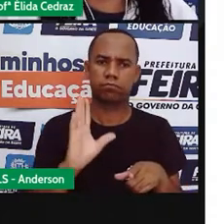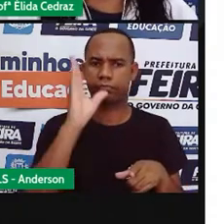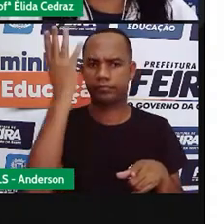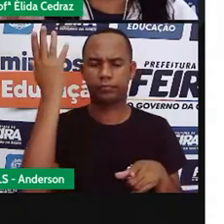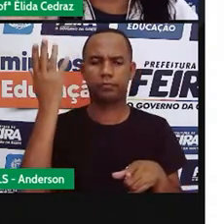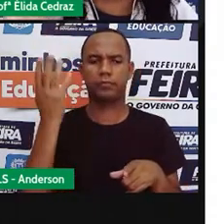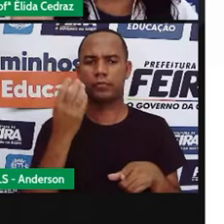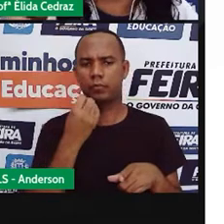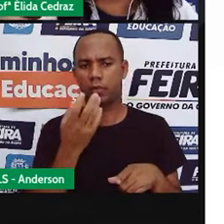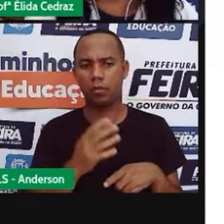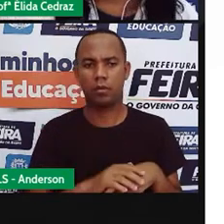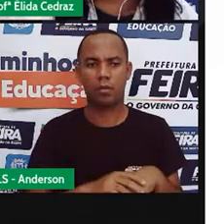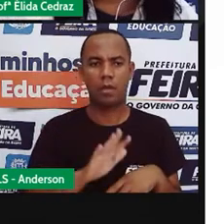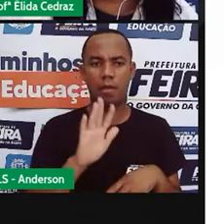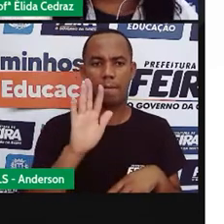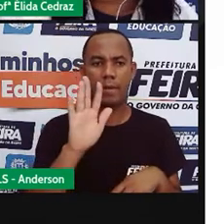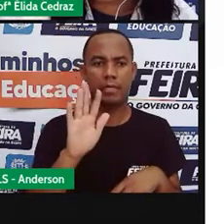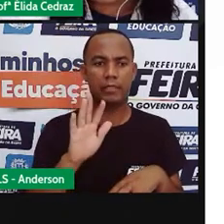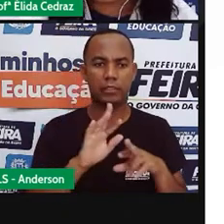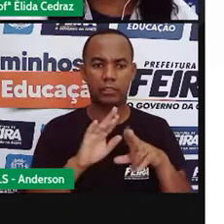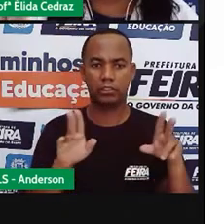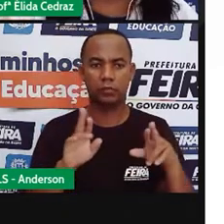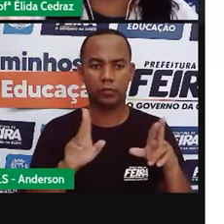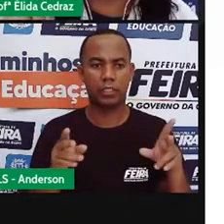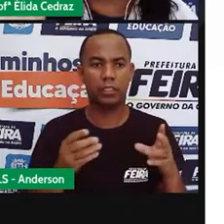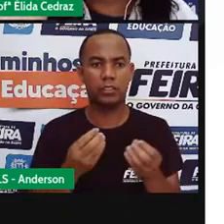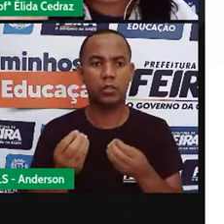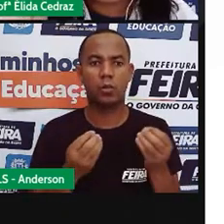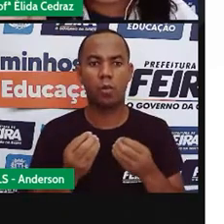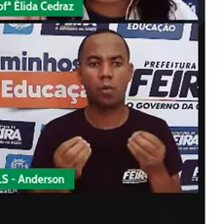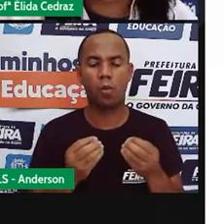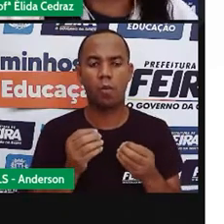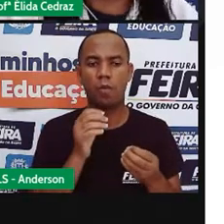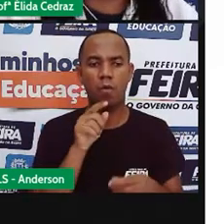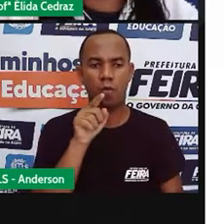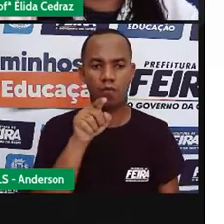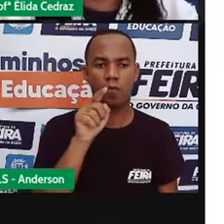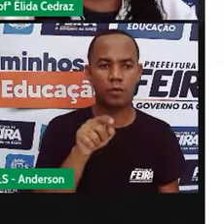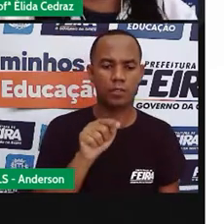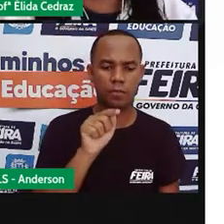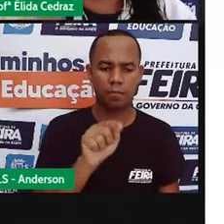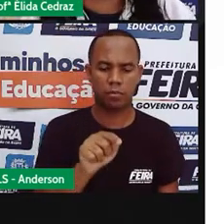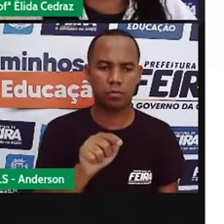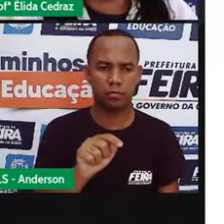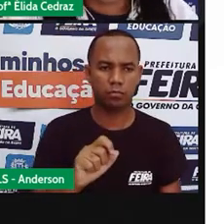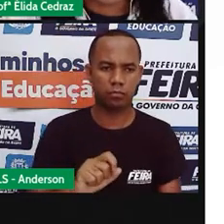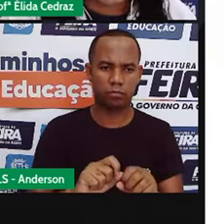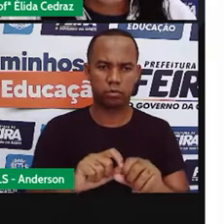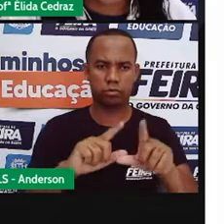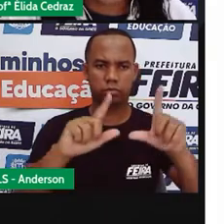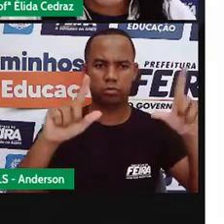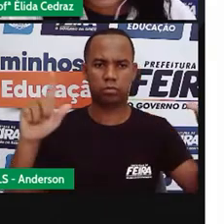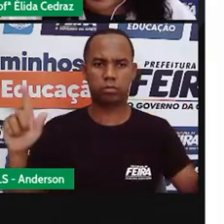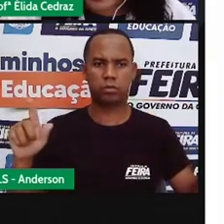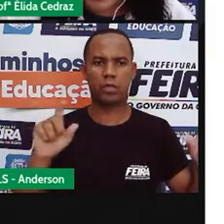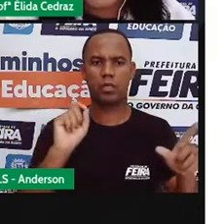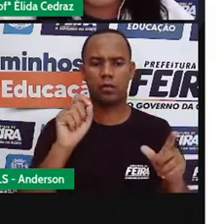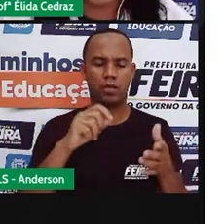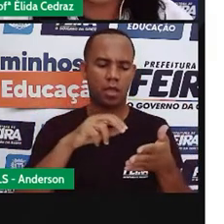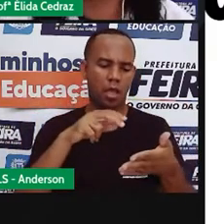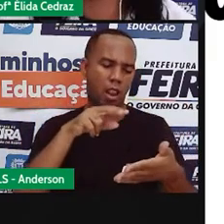é que vão estar em abas e você vai clicar, ela vai se abrir e você vai fazer aquela leitura.